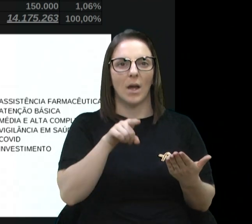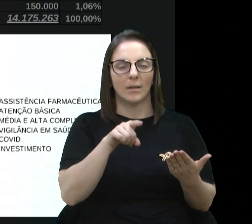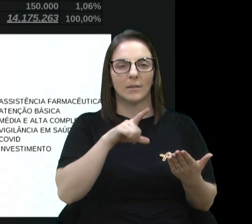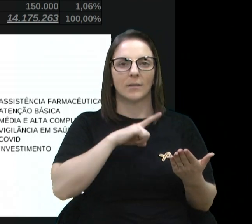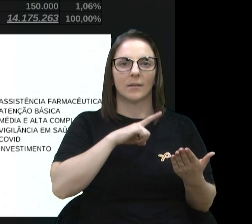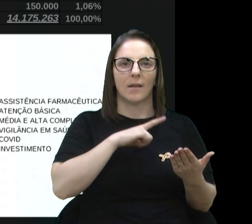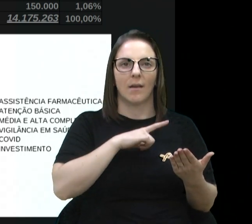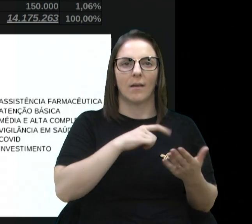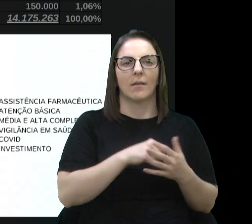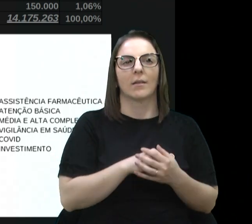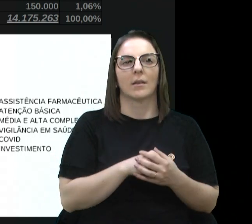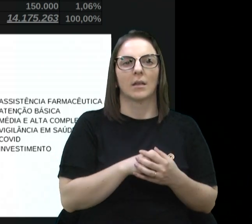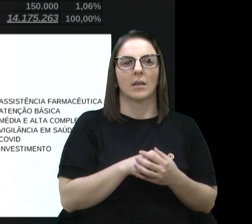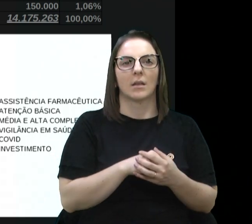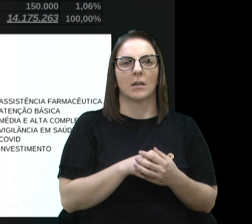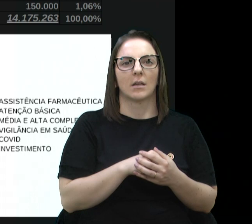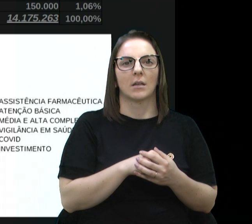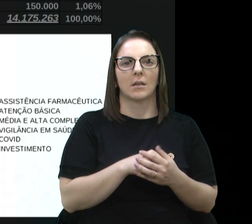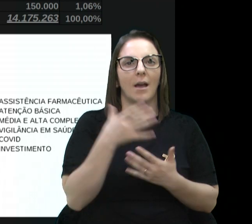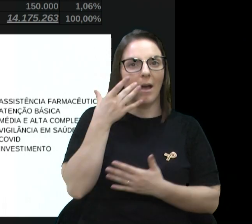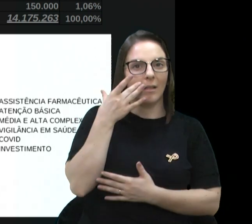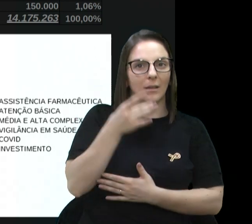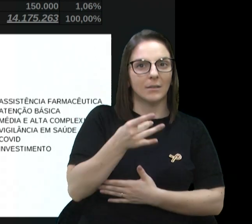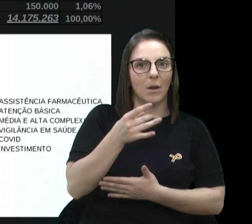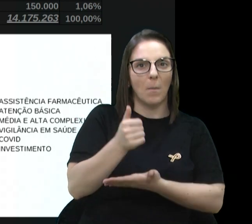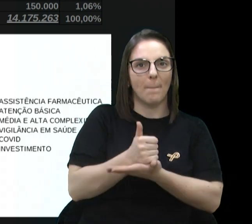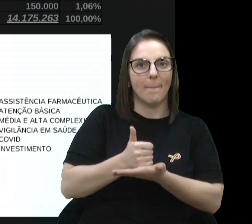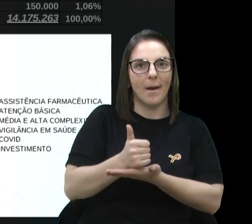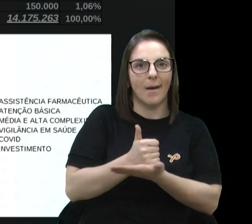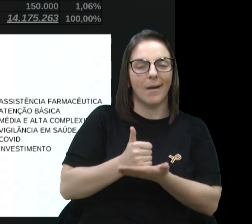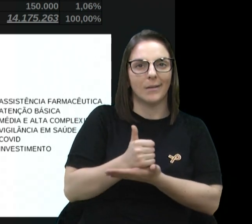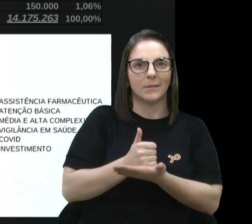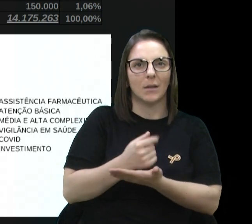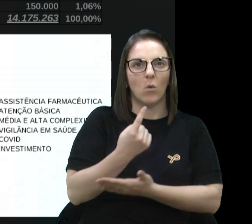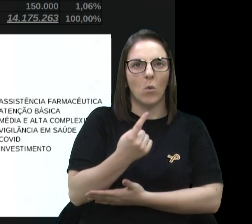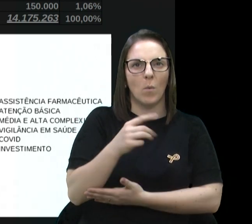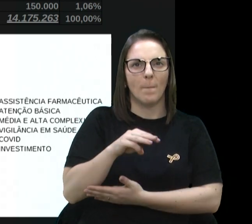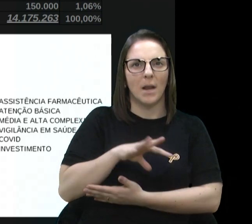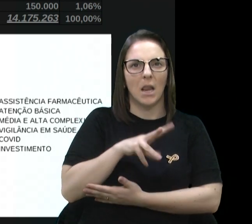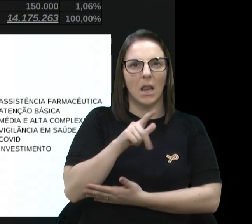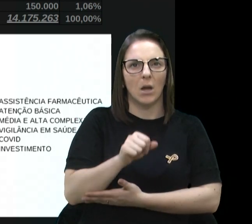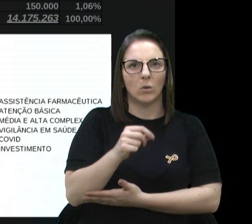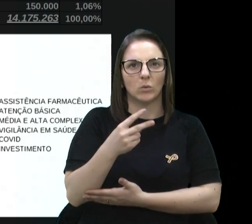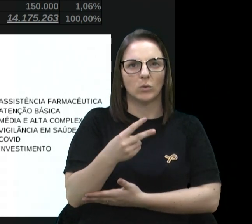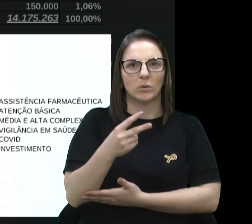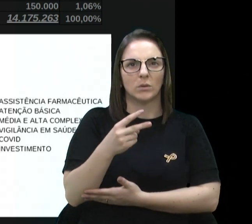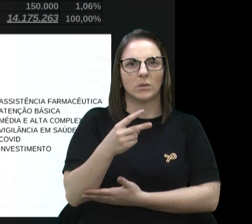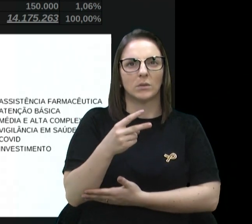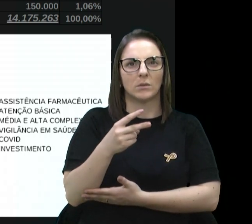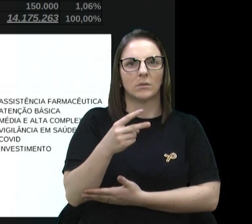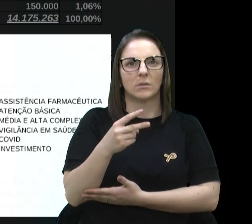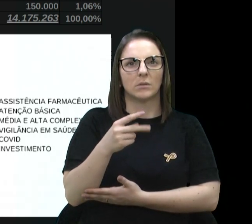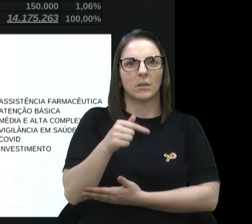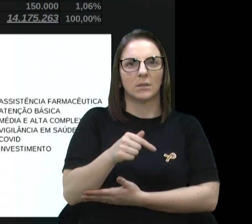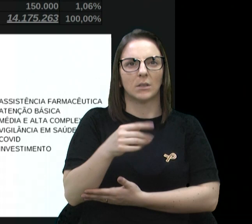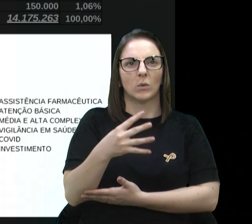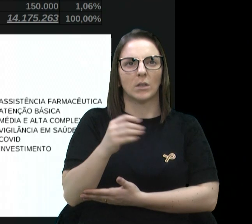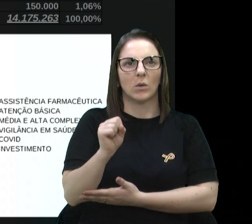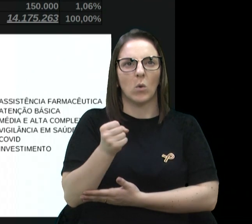a atenção básica, 1.748.000. Representando 12,34%.